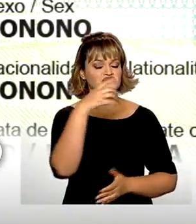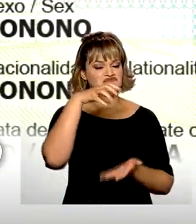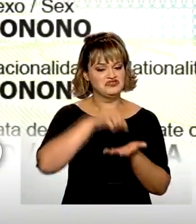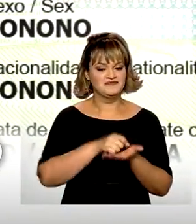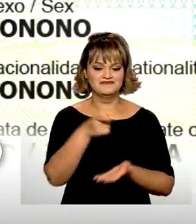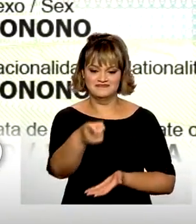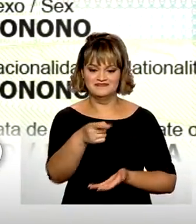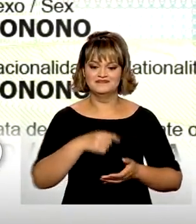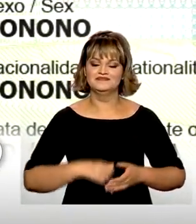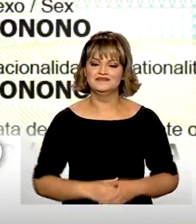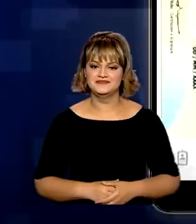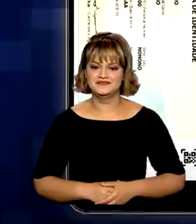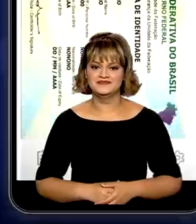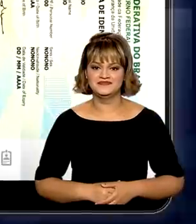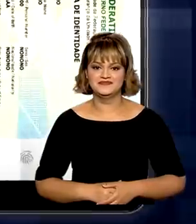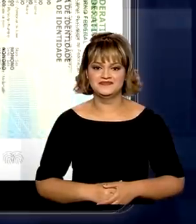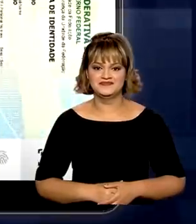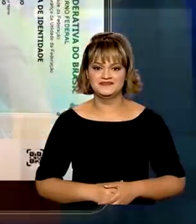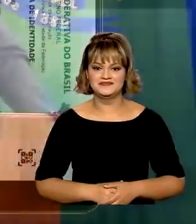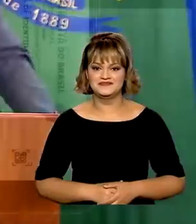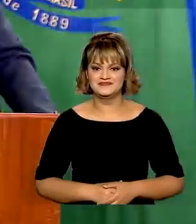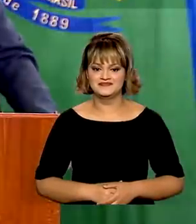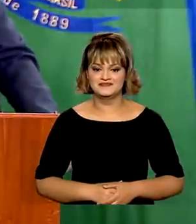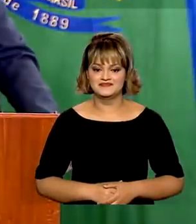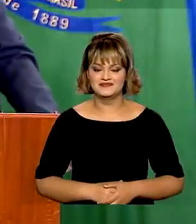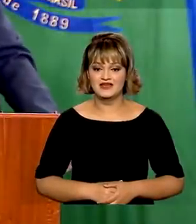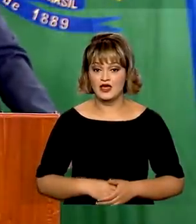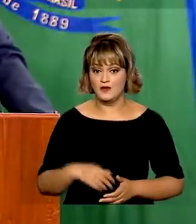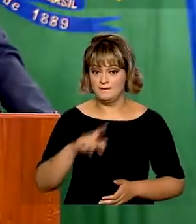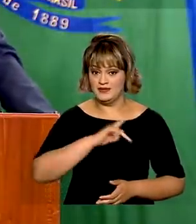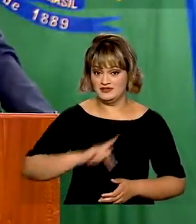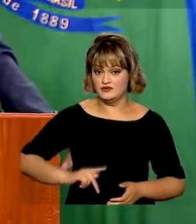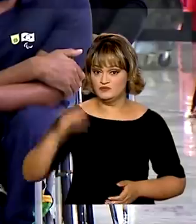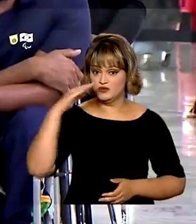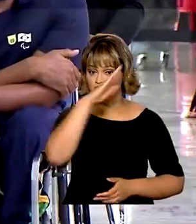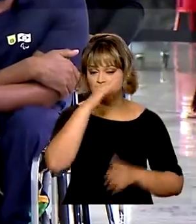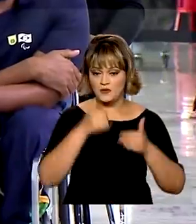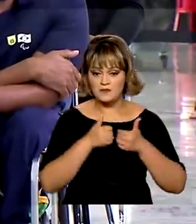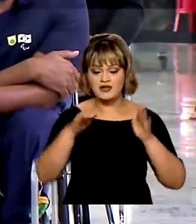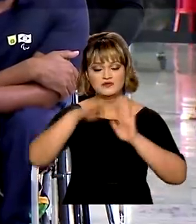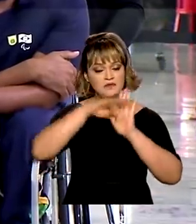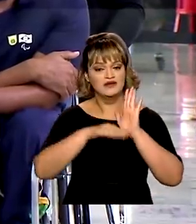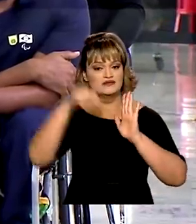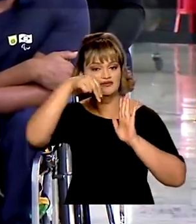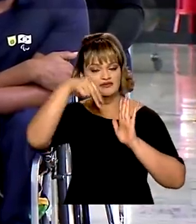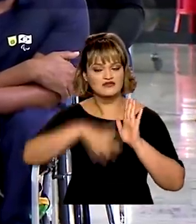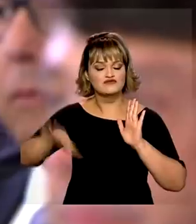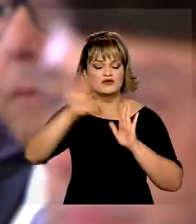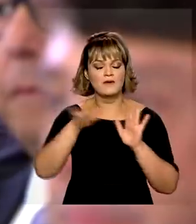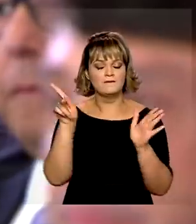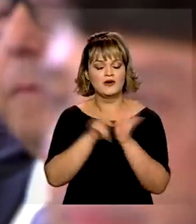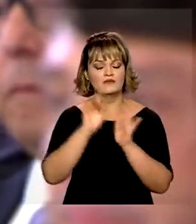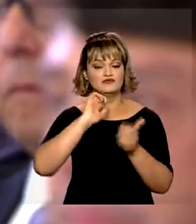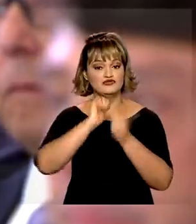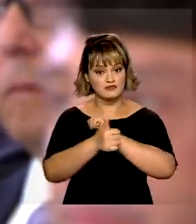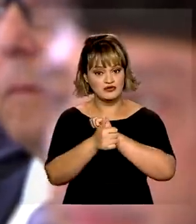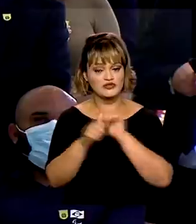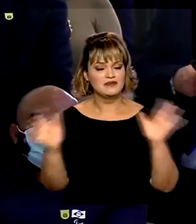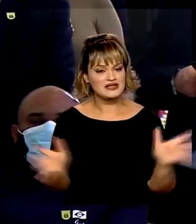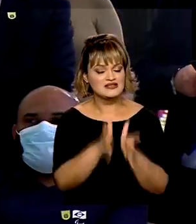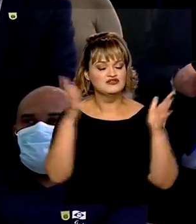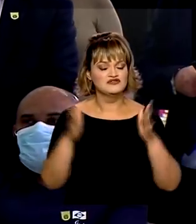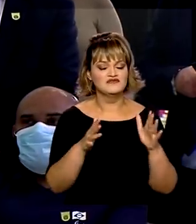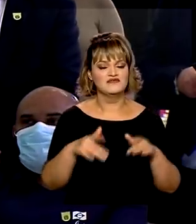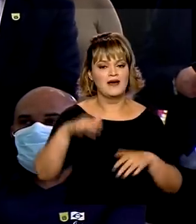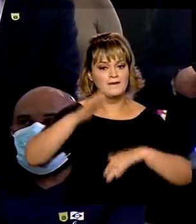único número de registro no país. E presidente Bolsonaro lança o Plano Nacional do Desporto para incentivar e